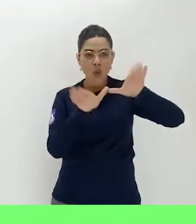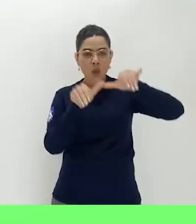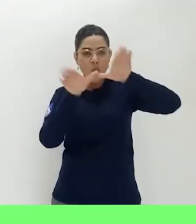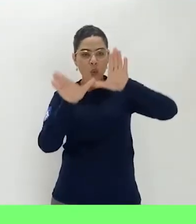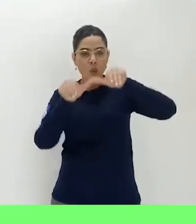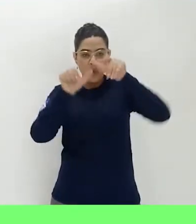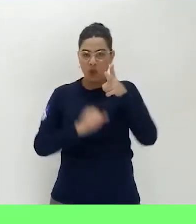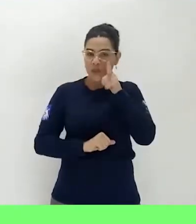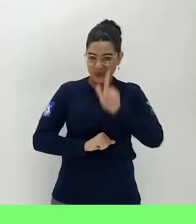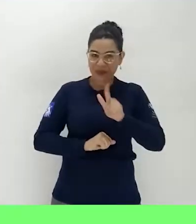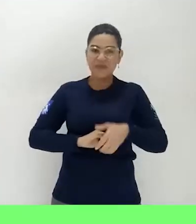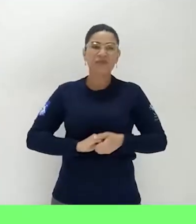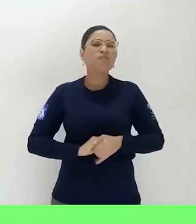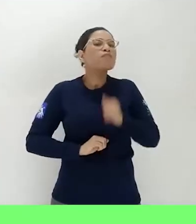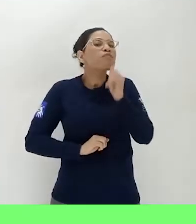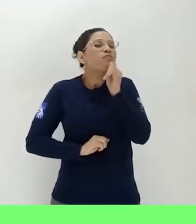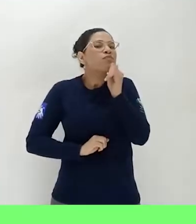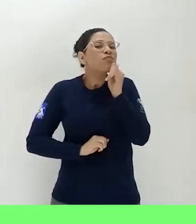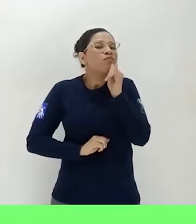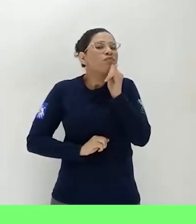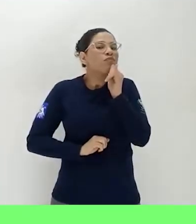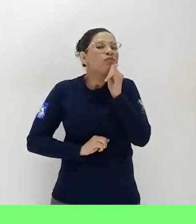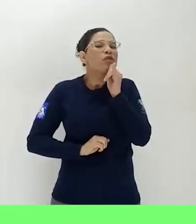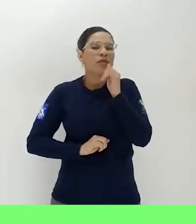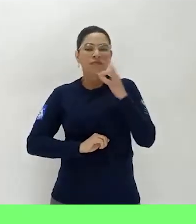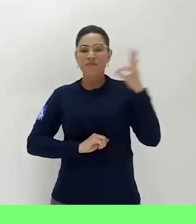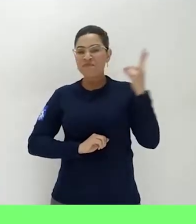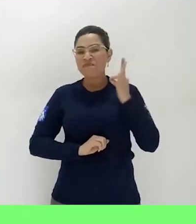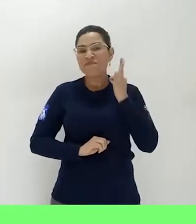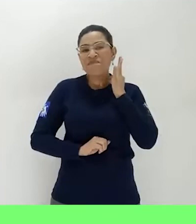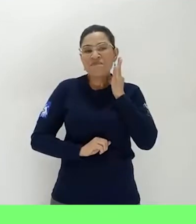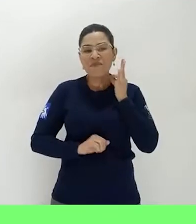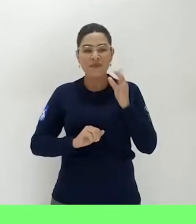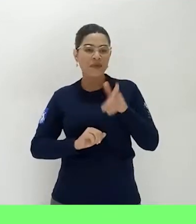Alguns exemplos? As abelhas, a gaibota.